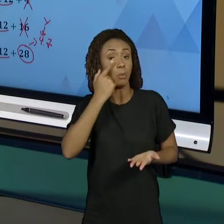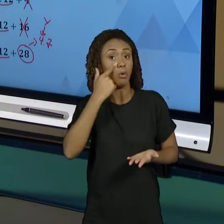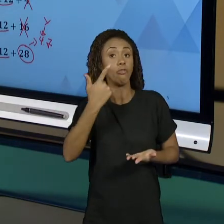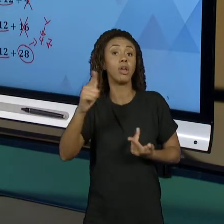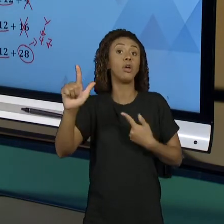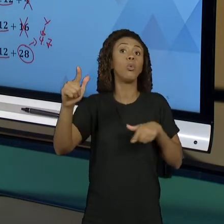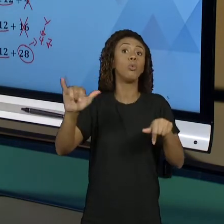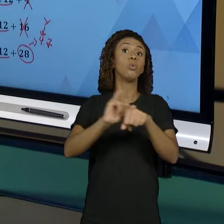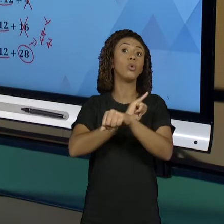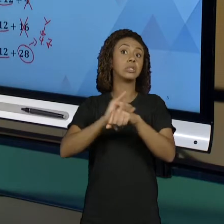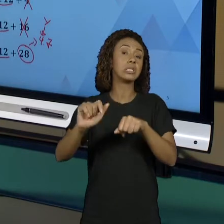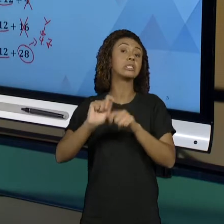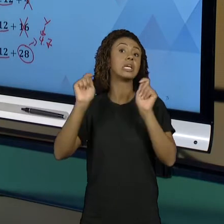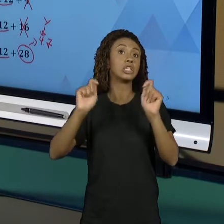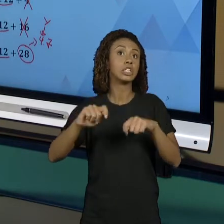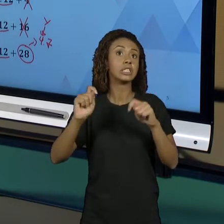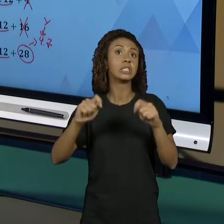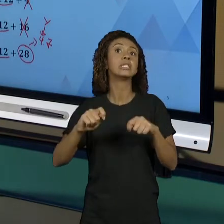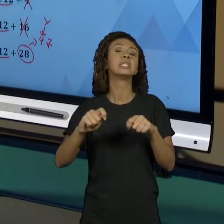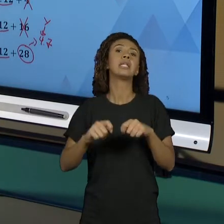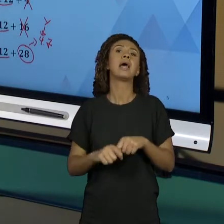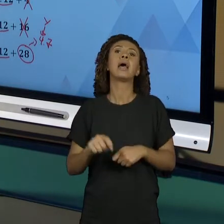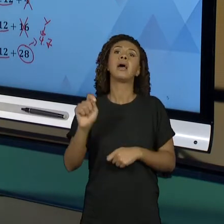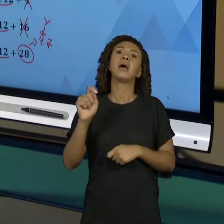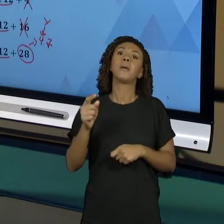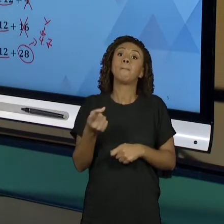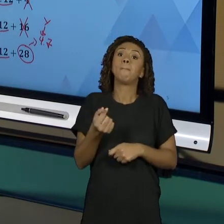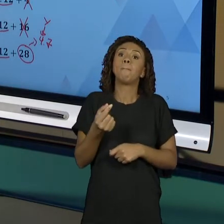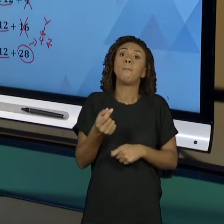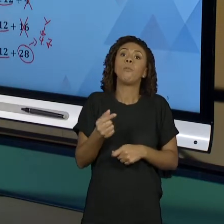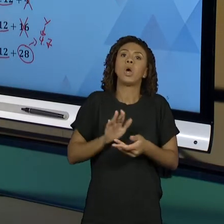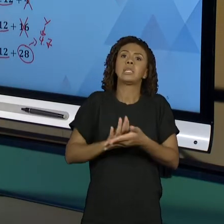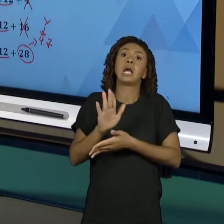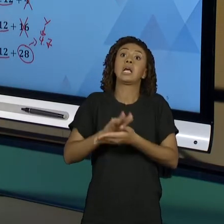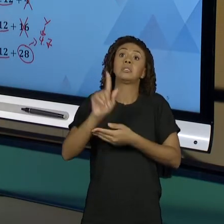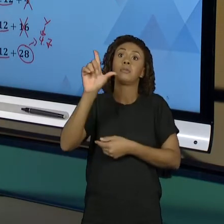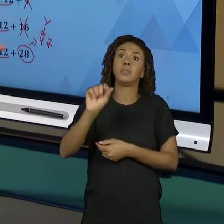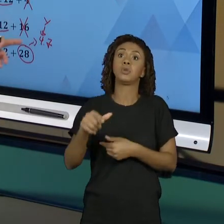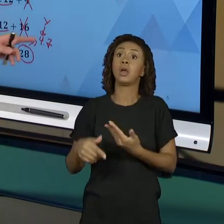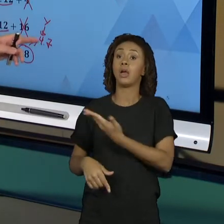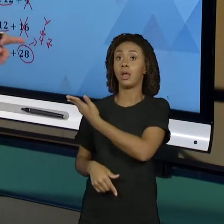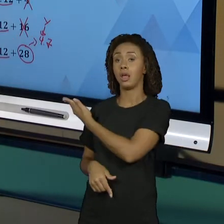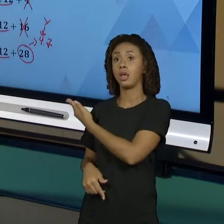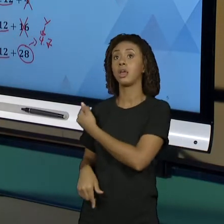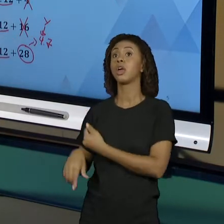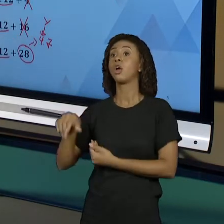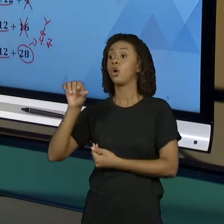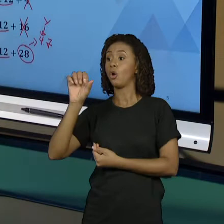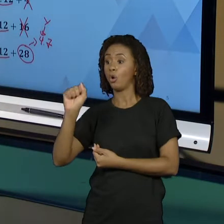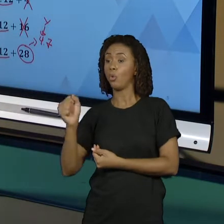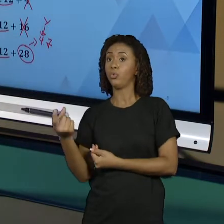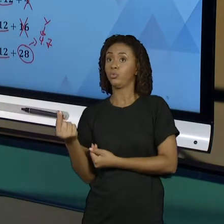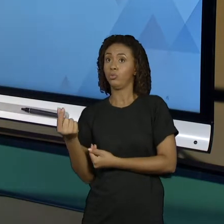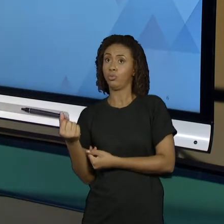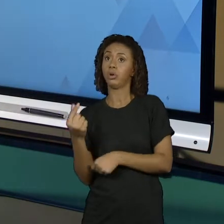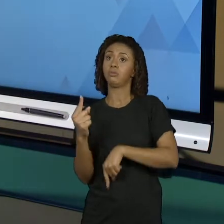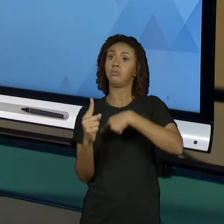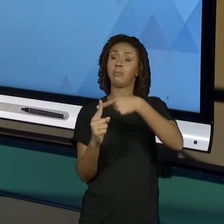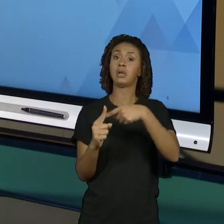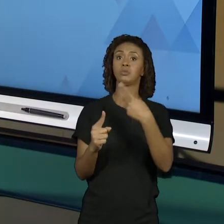soluções que fazem com que eu gaste menos moedas. Aqui, vou gastar 8 moedas mais 4, 12 moedas.